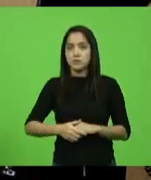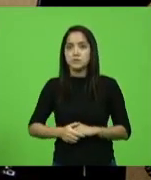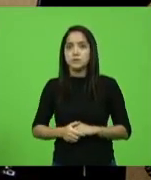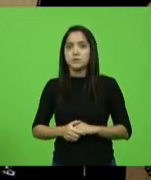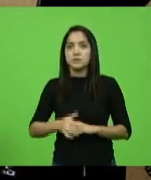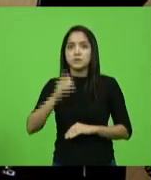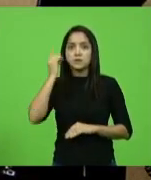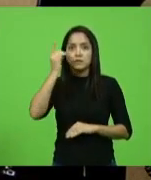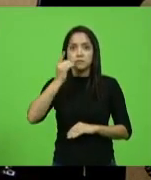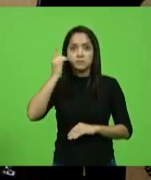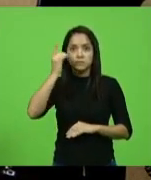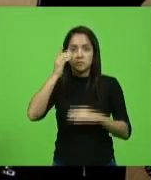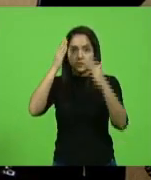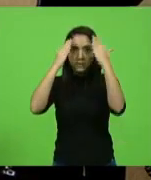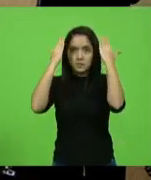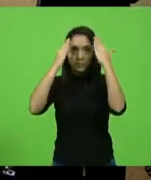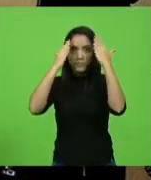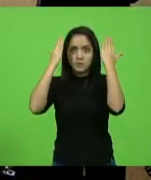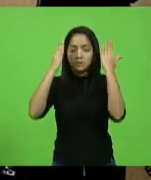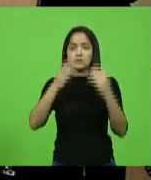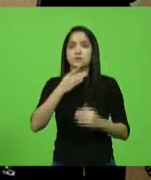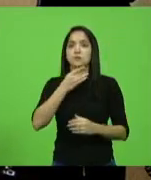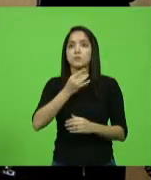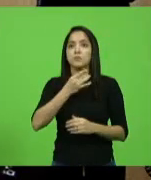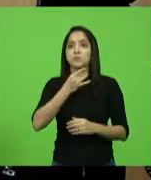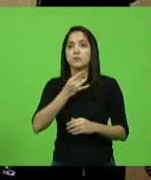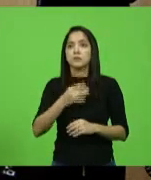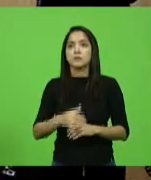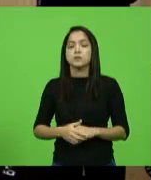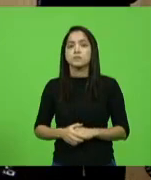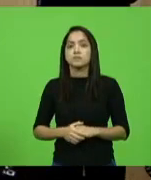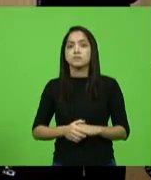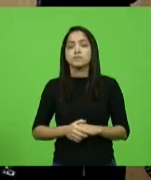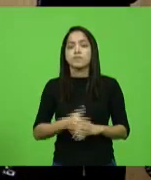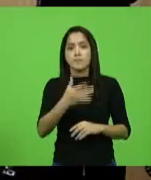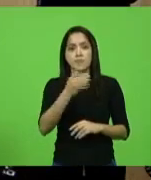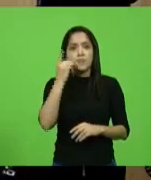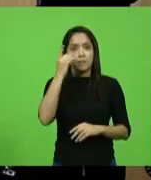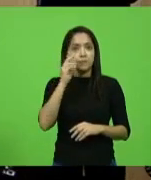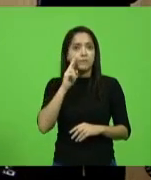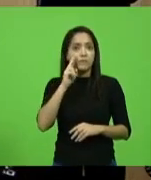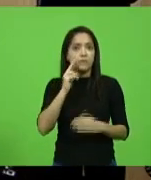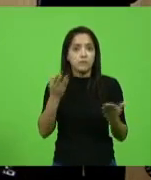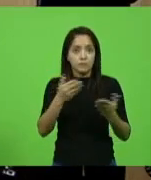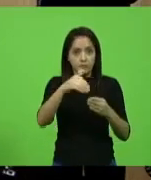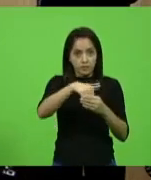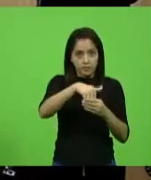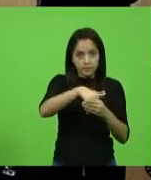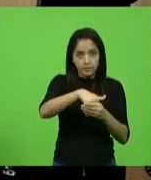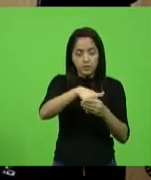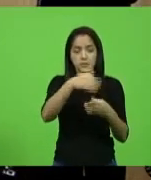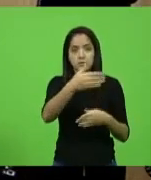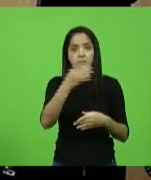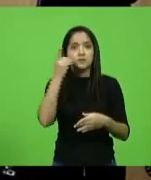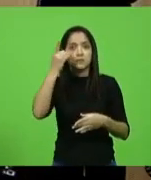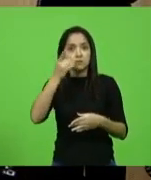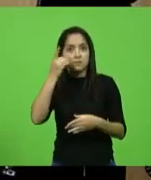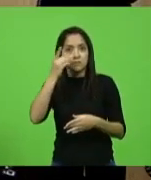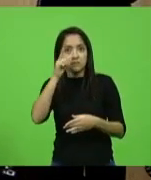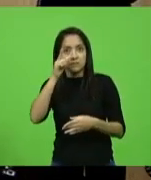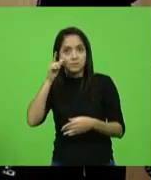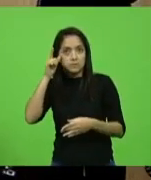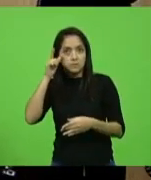deputado José Milton e deputado Cobalquini. O grande líder, deputado Ivan Nats vota no deputado Laércio